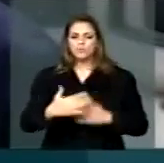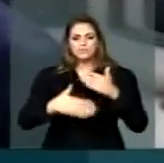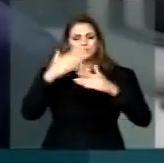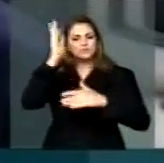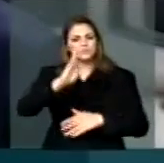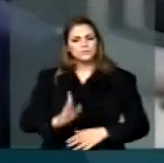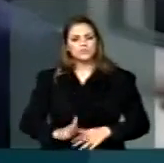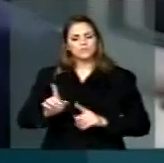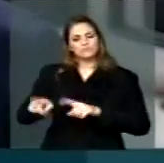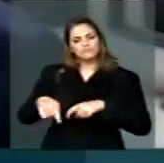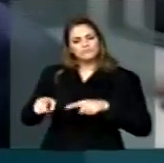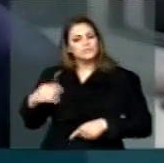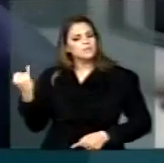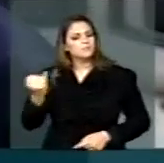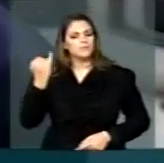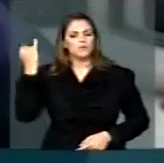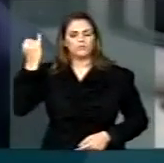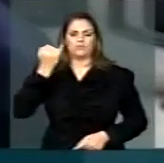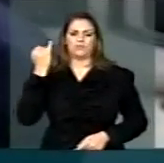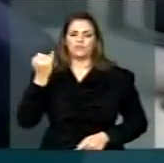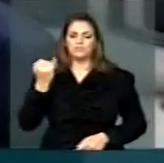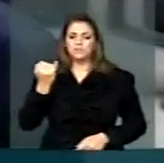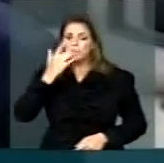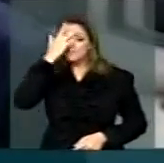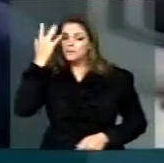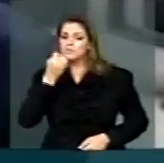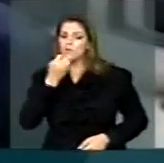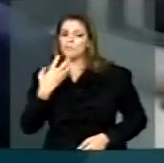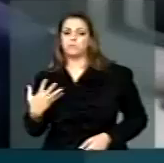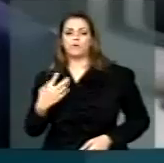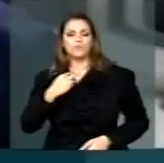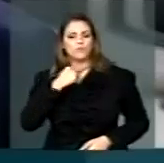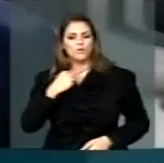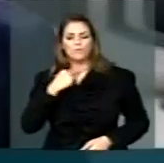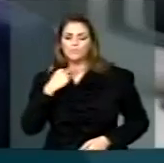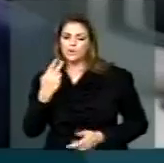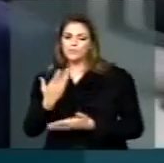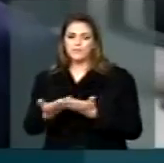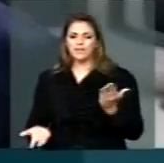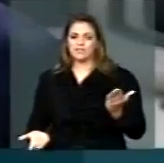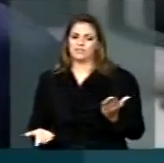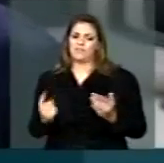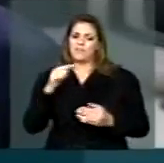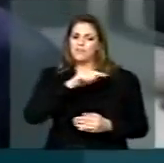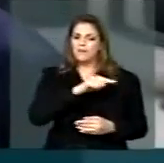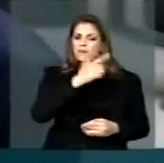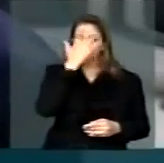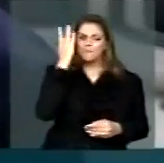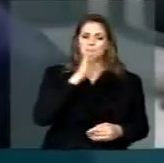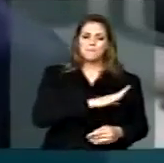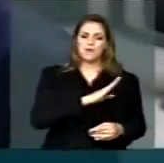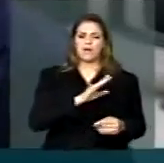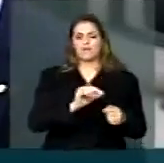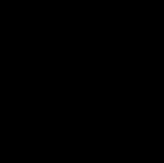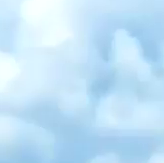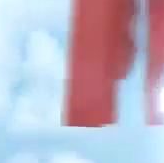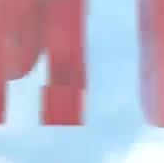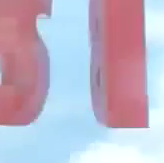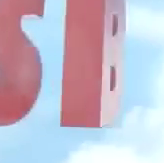rural, para a agricultura familiar. Os bons não podem pagar pelos maus. O programa precisa continuar, senhor presidente.